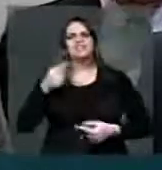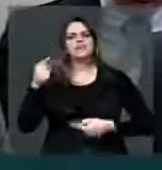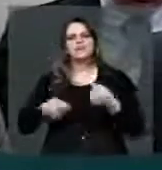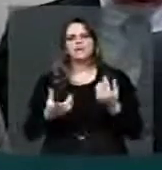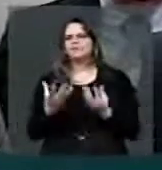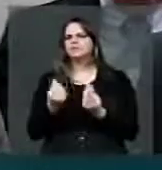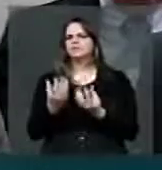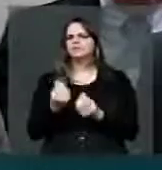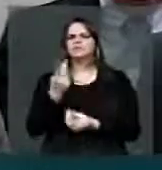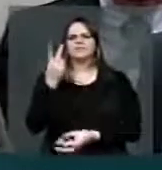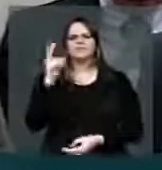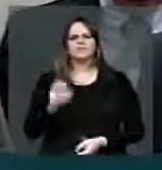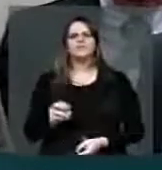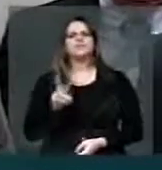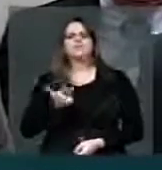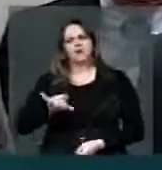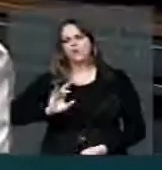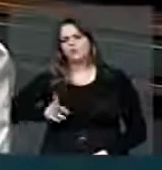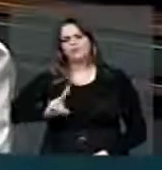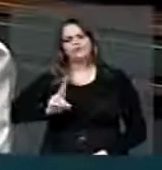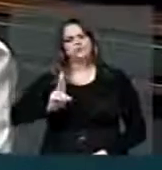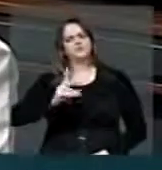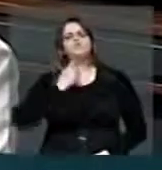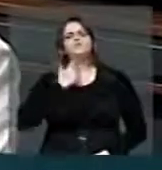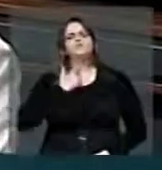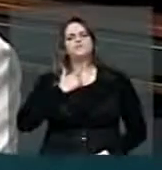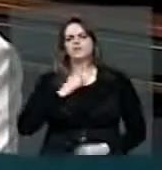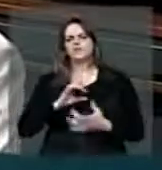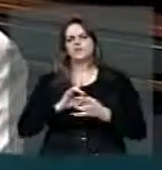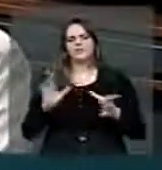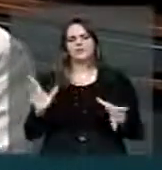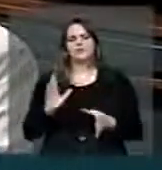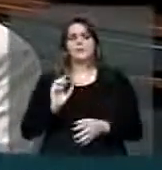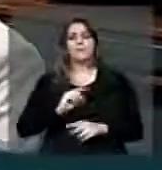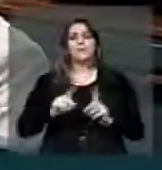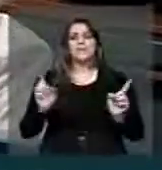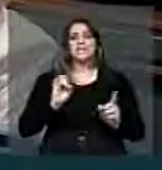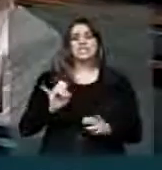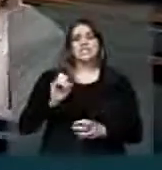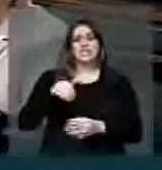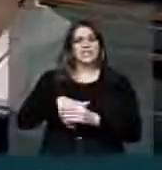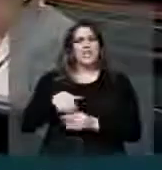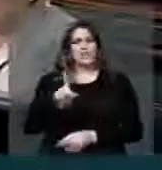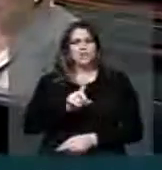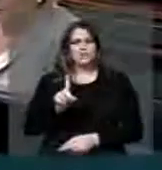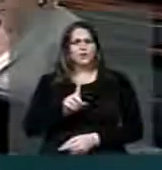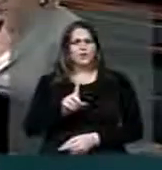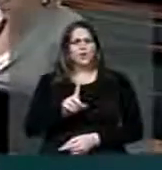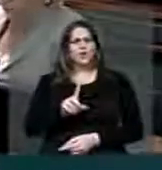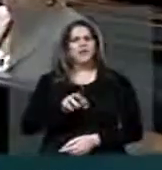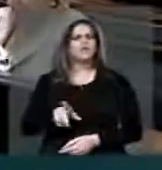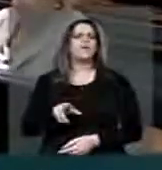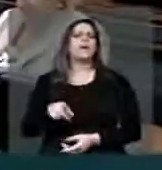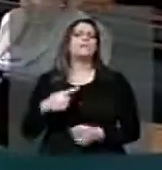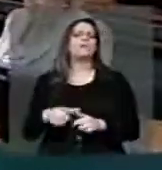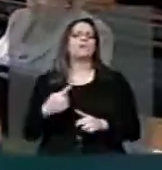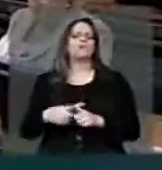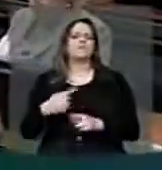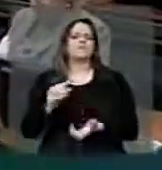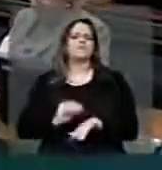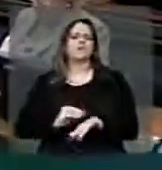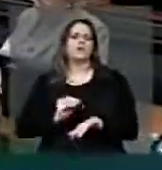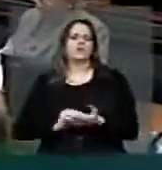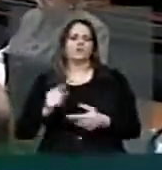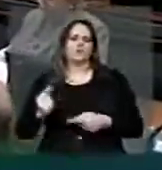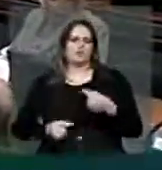Tem sido debatido e será debatido quanto quiser. Mas, se ele não for votado, não será por falta de debate, de esclarecimento ou de reflexão. Nem